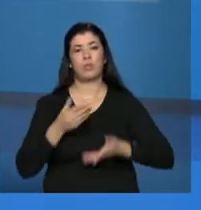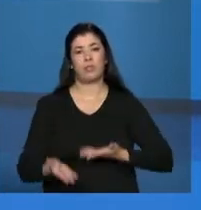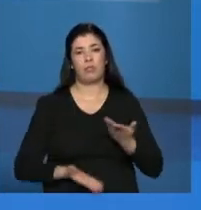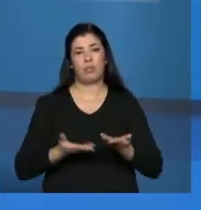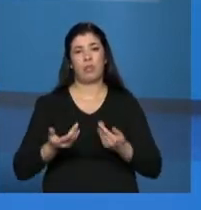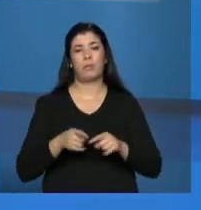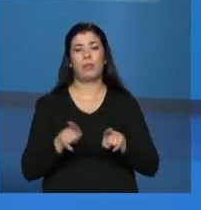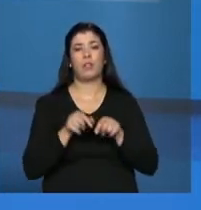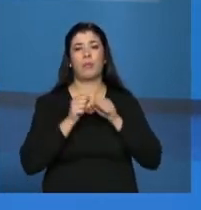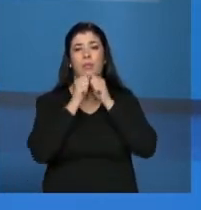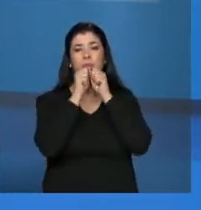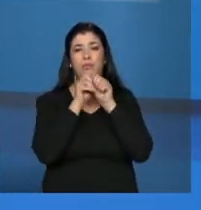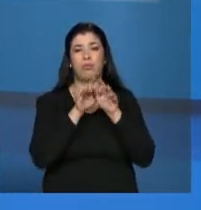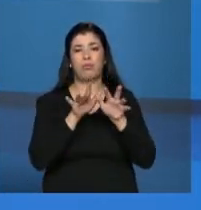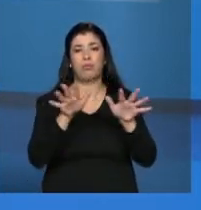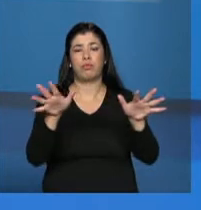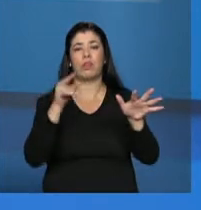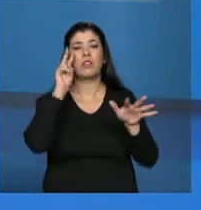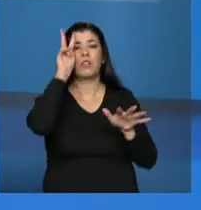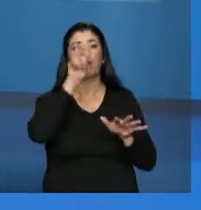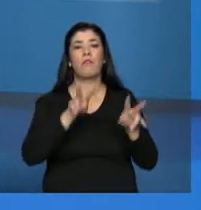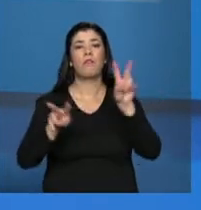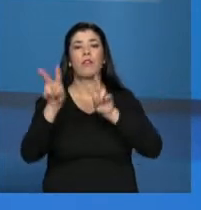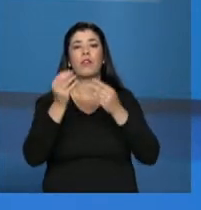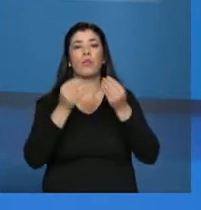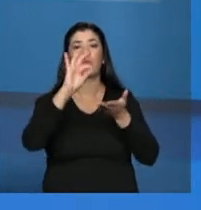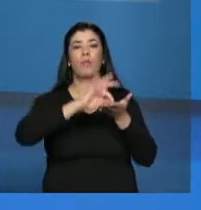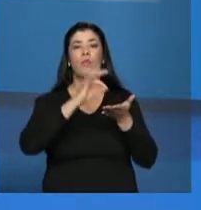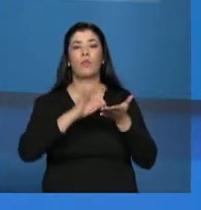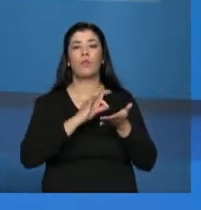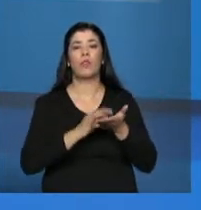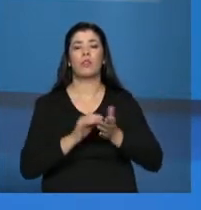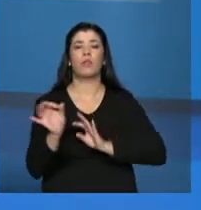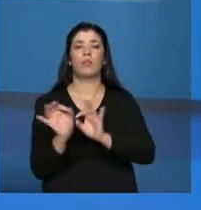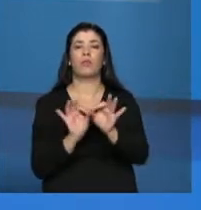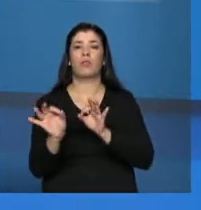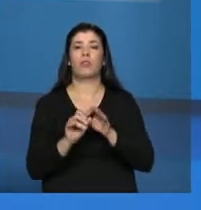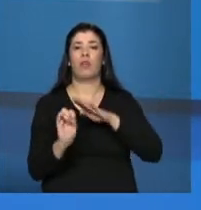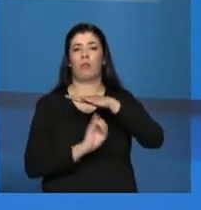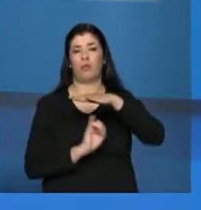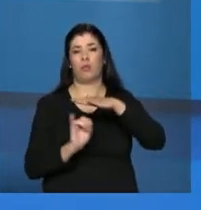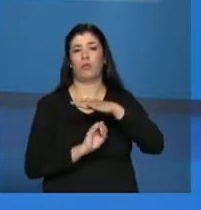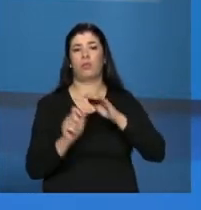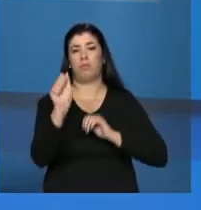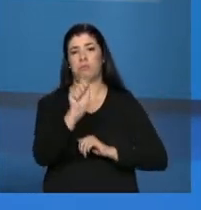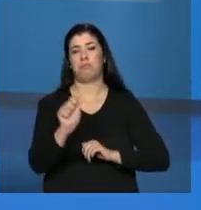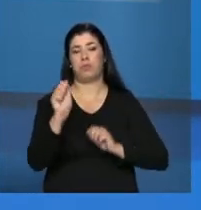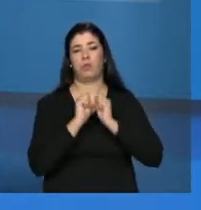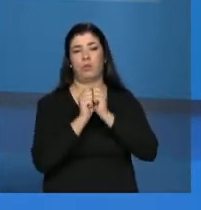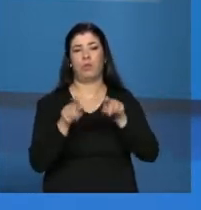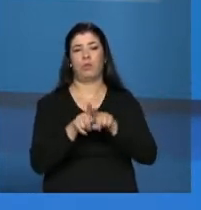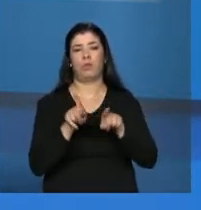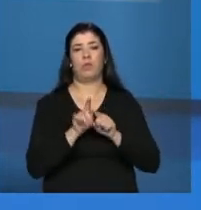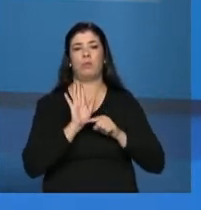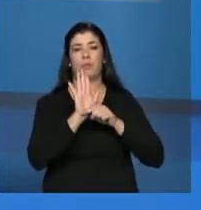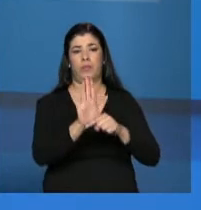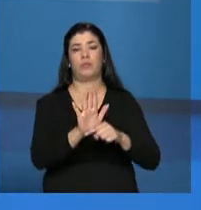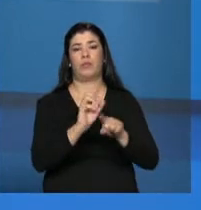por meio do cadastro que nós vamos dar visibilidade para o que essas organizações prestam na assistência social, e, consequentemente,